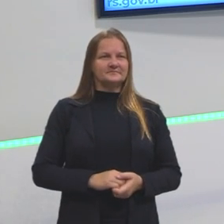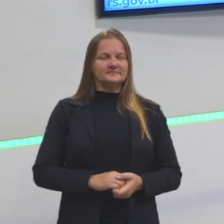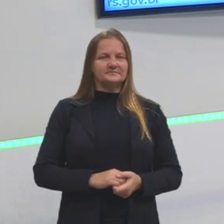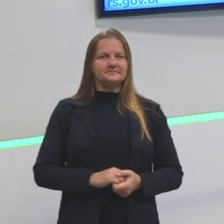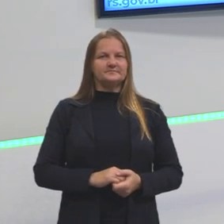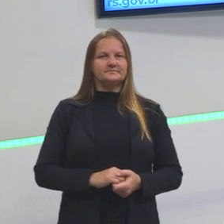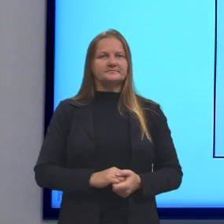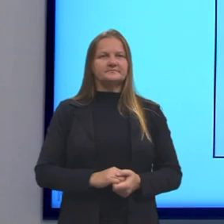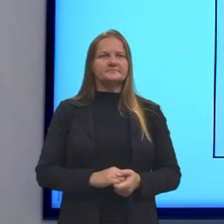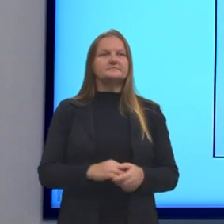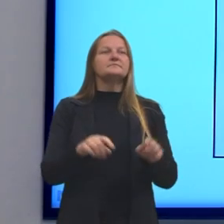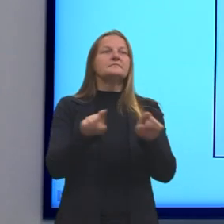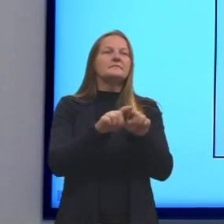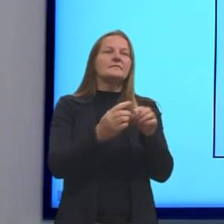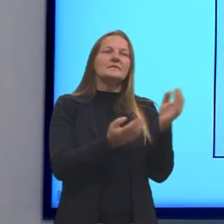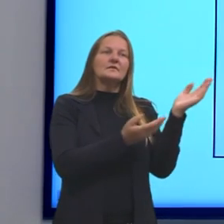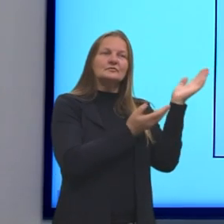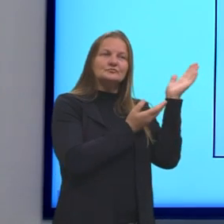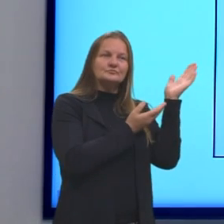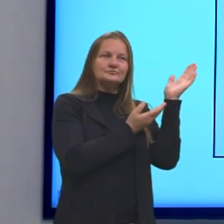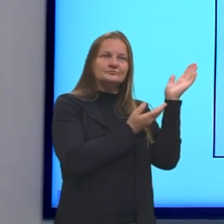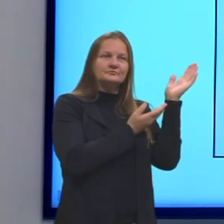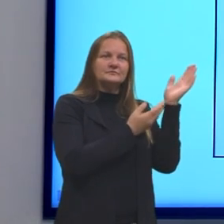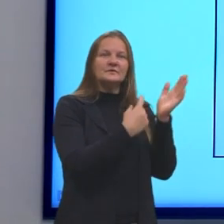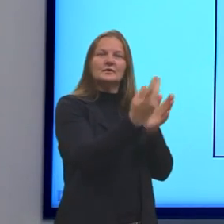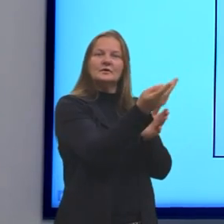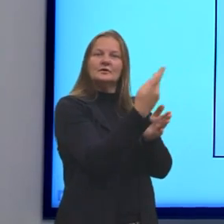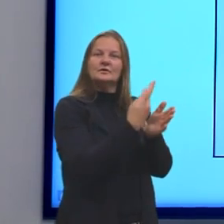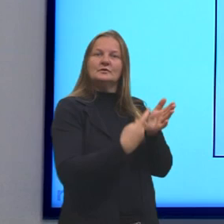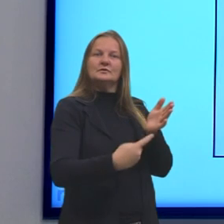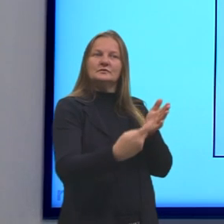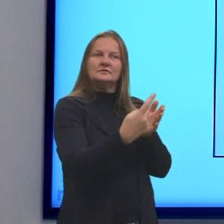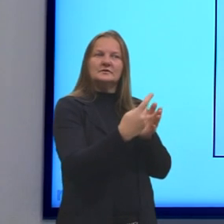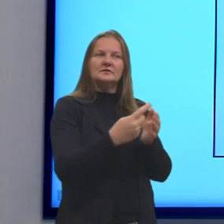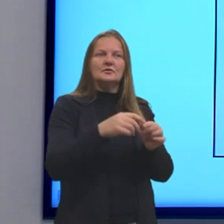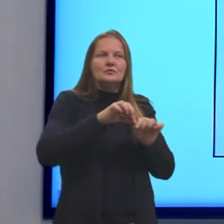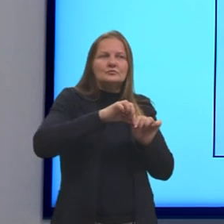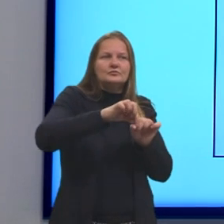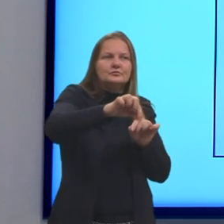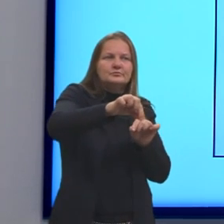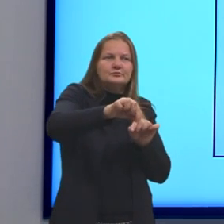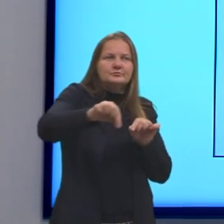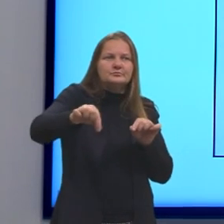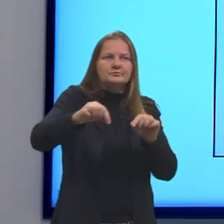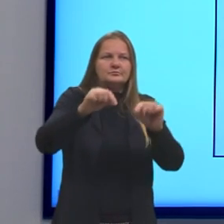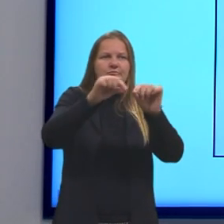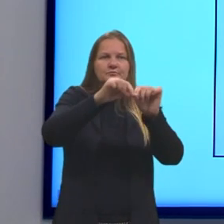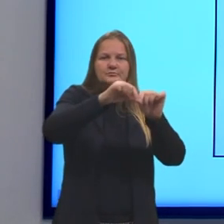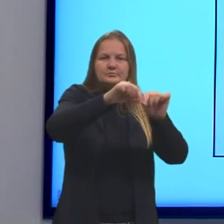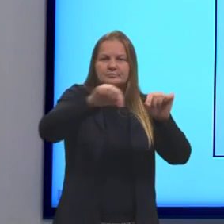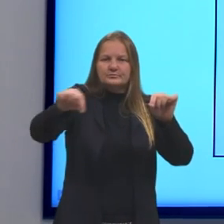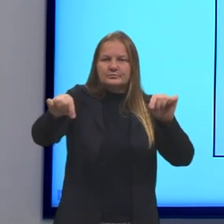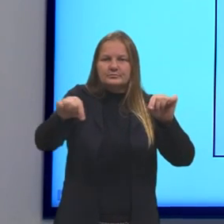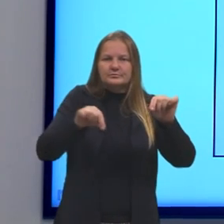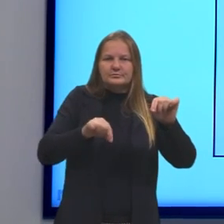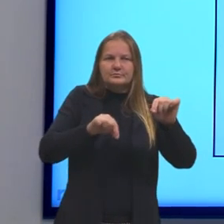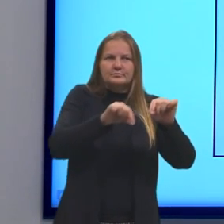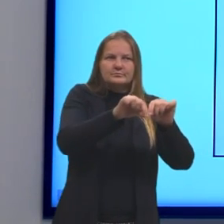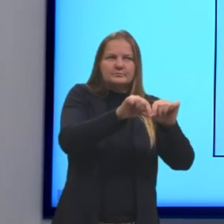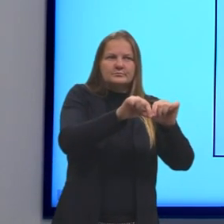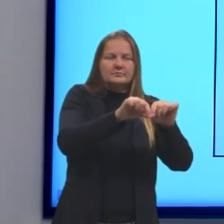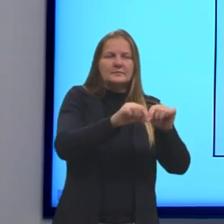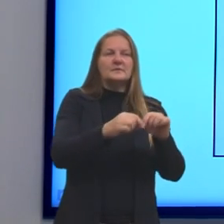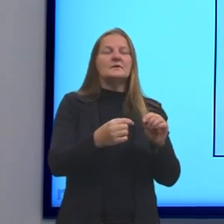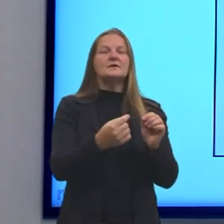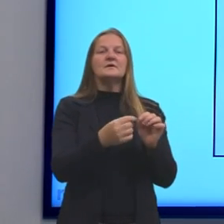Aqui eu trouxe, então, o desenho para a gente observar. Ali nós vemos a corda onde eles marcavam. Naquela